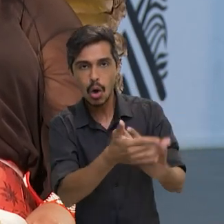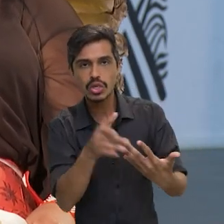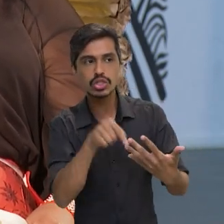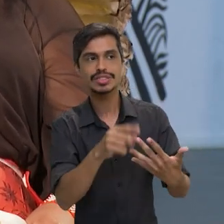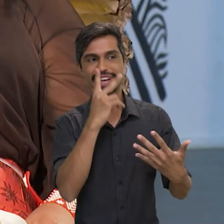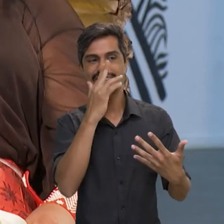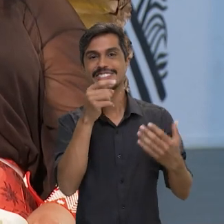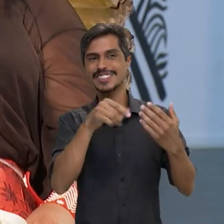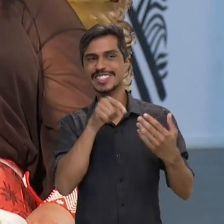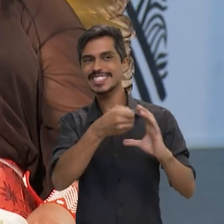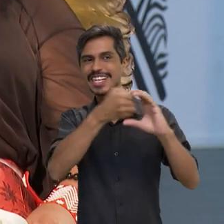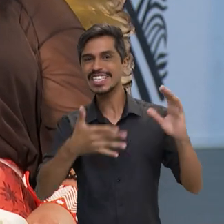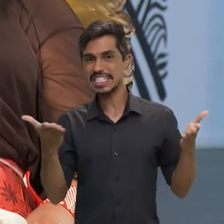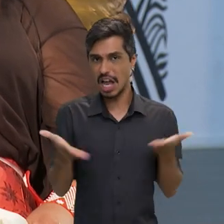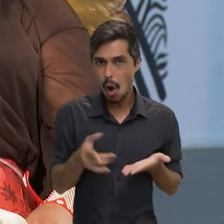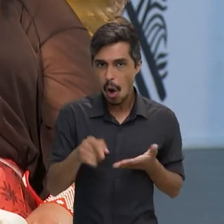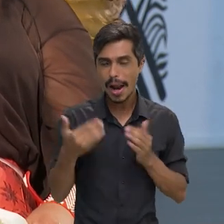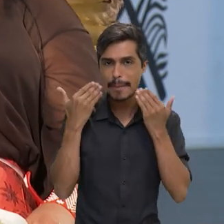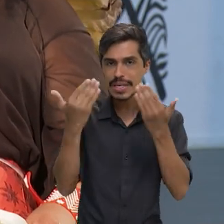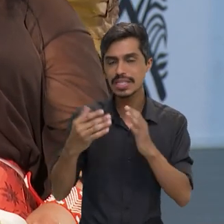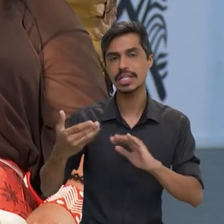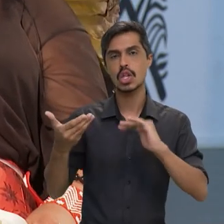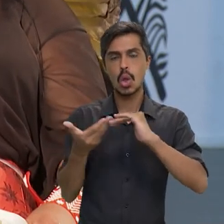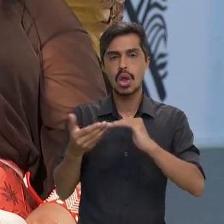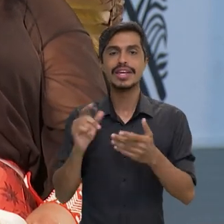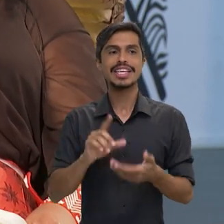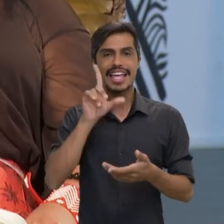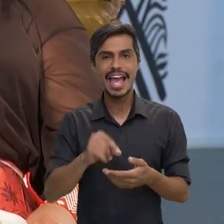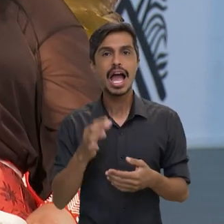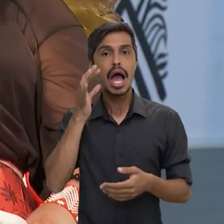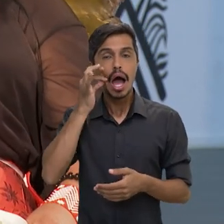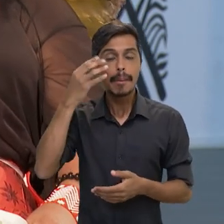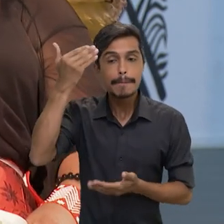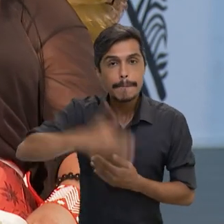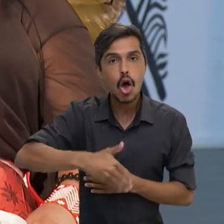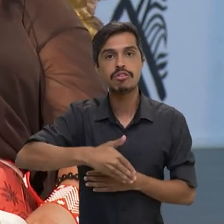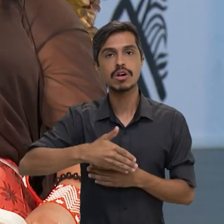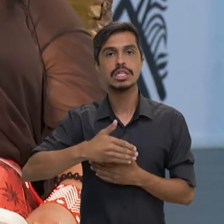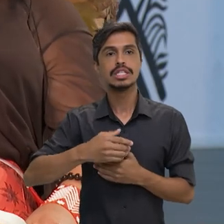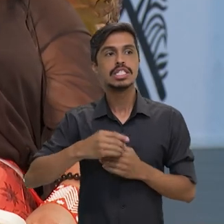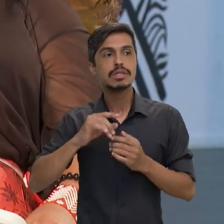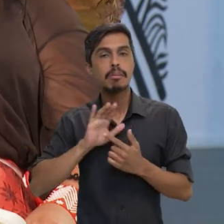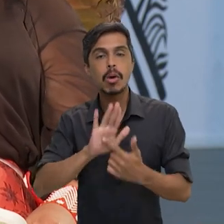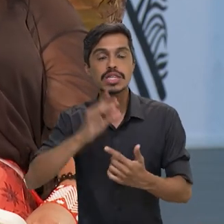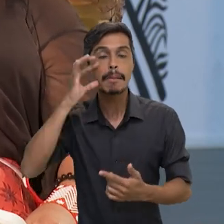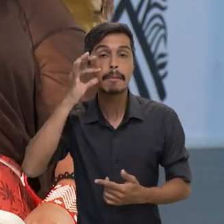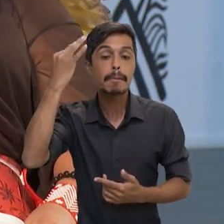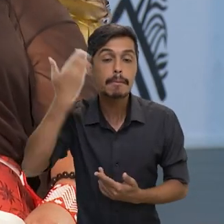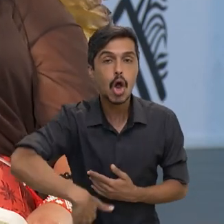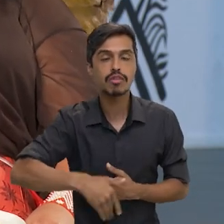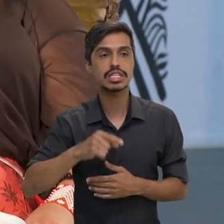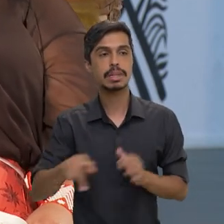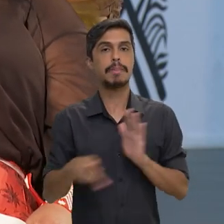critérios que eles estão apresentando, que é a comprovação da presença física, né? E já mostrar um território em